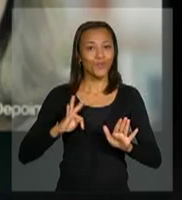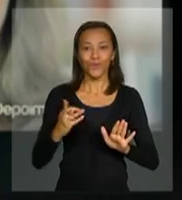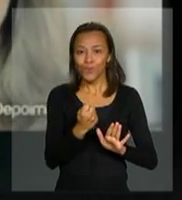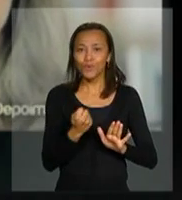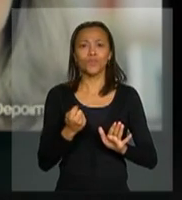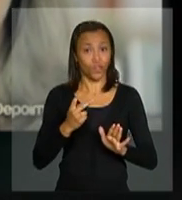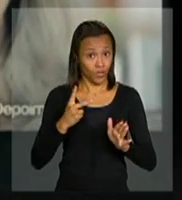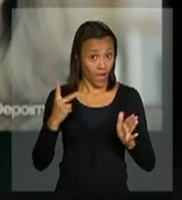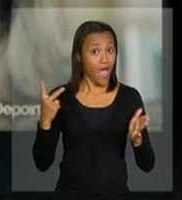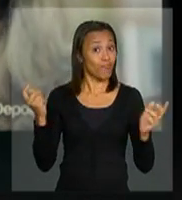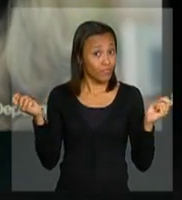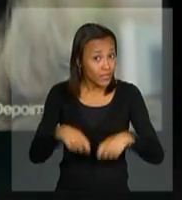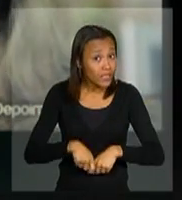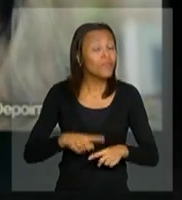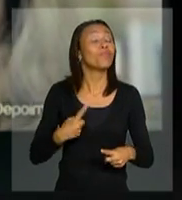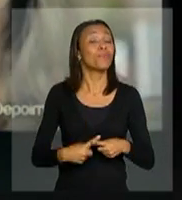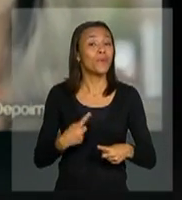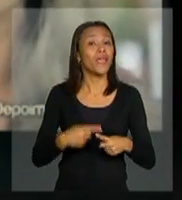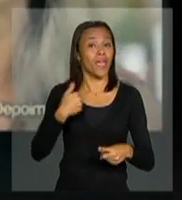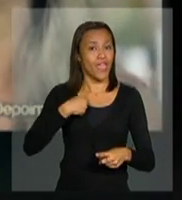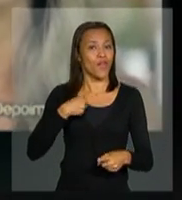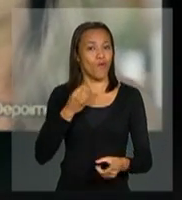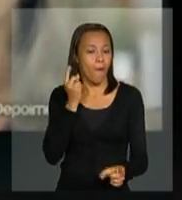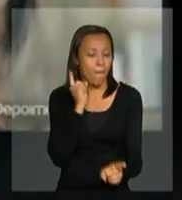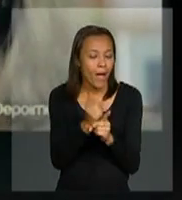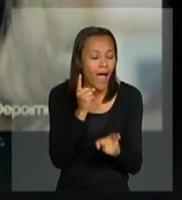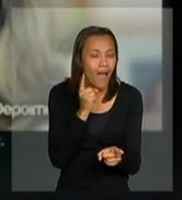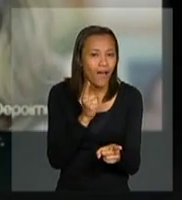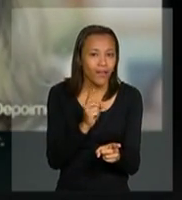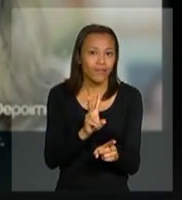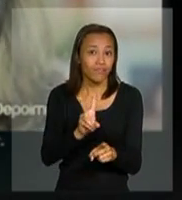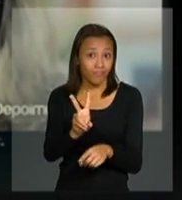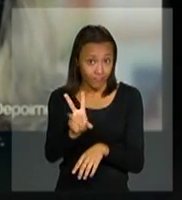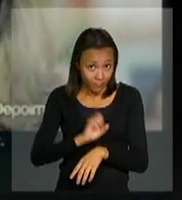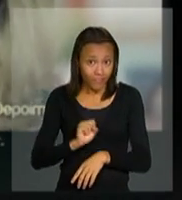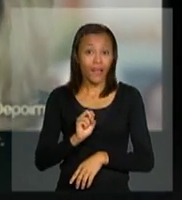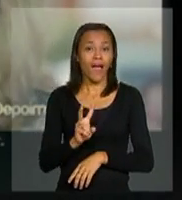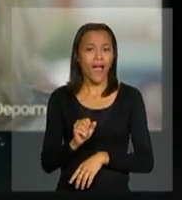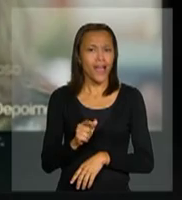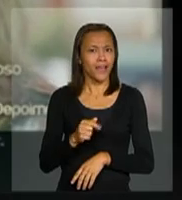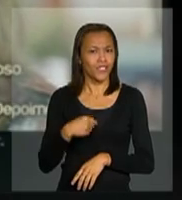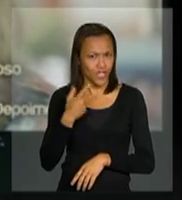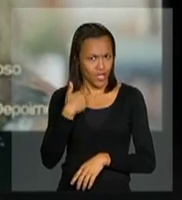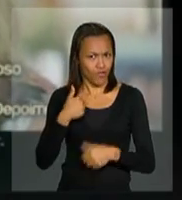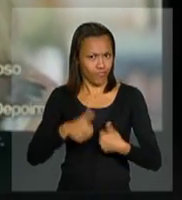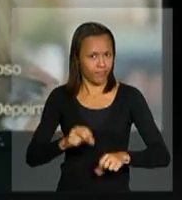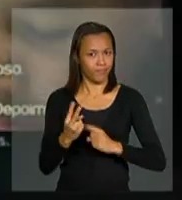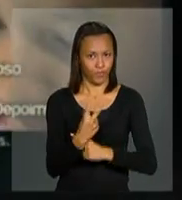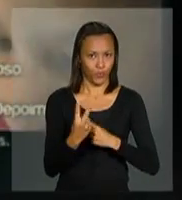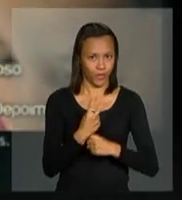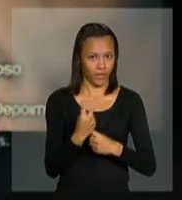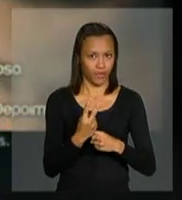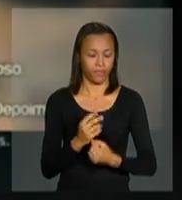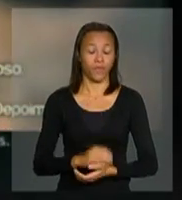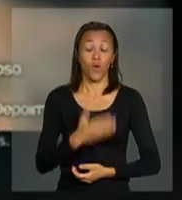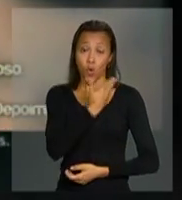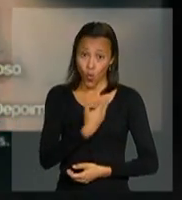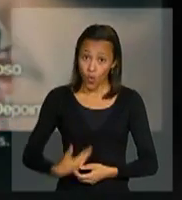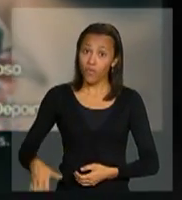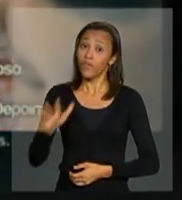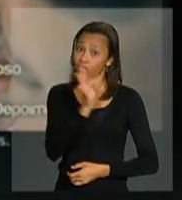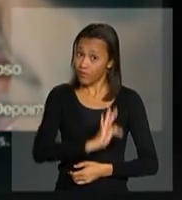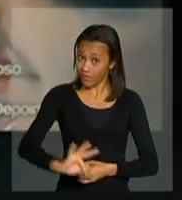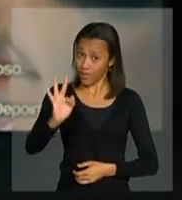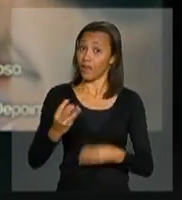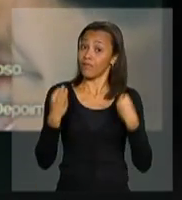isso só é possível porque eu fiz o teste de AIDS e fiquei sabendo há tempo de me cuidar. O governo federal garante o